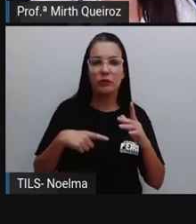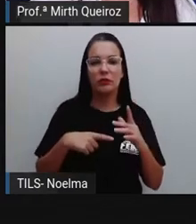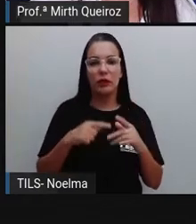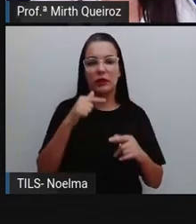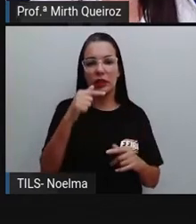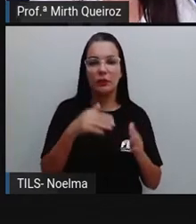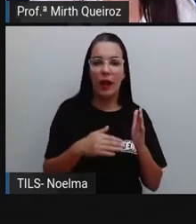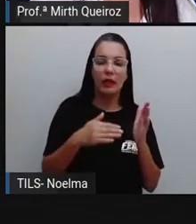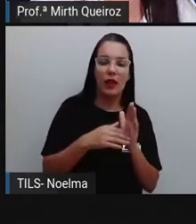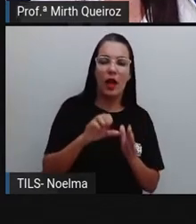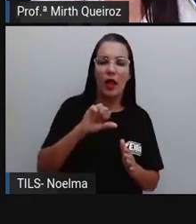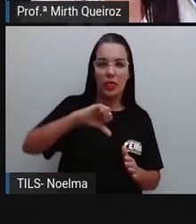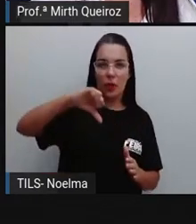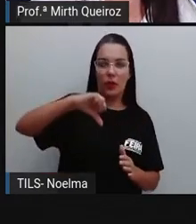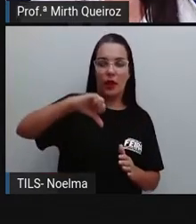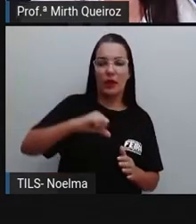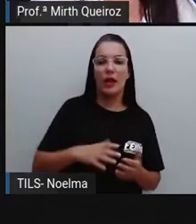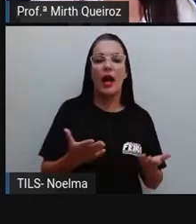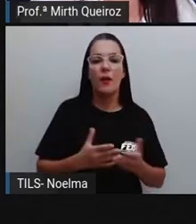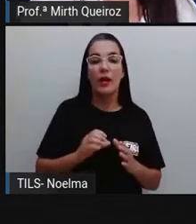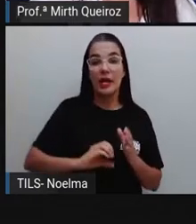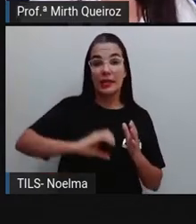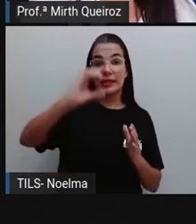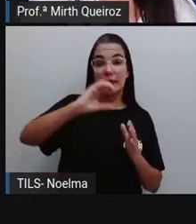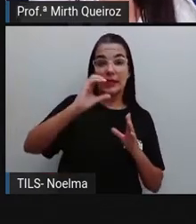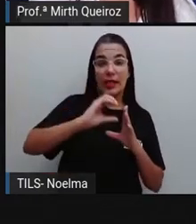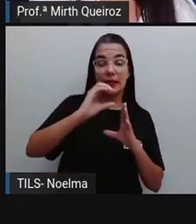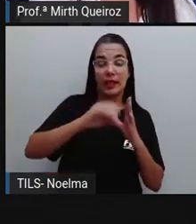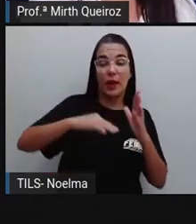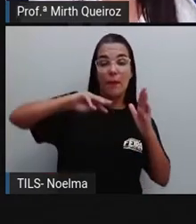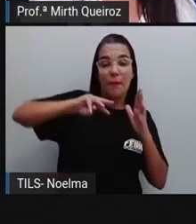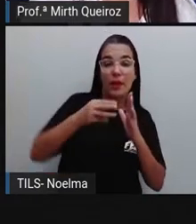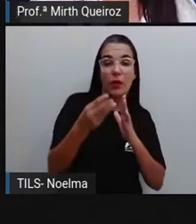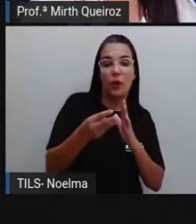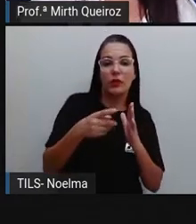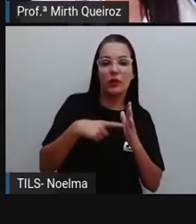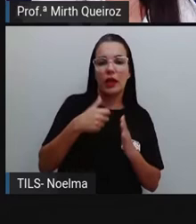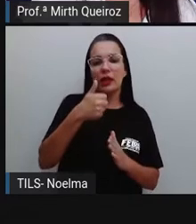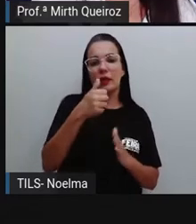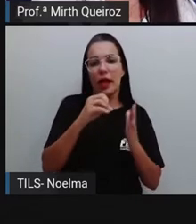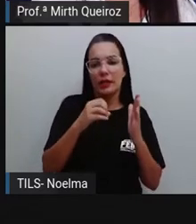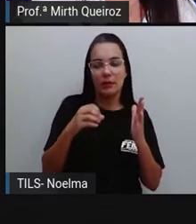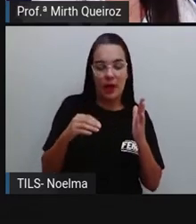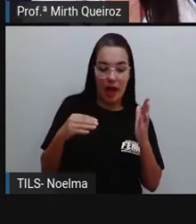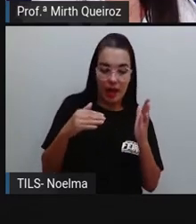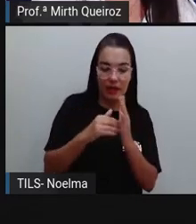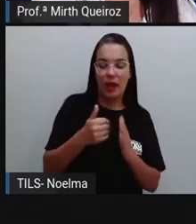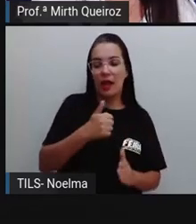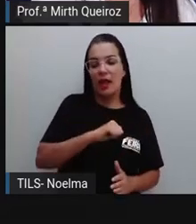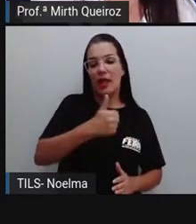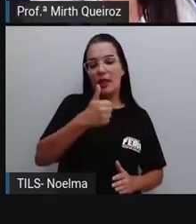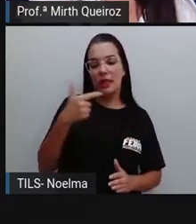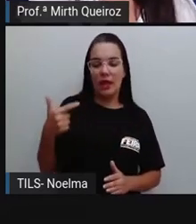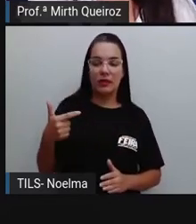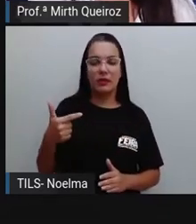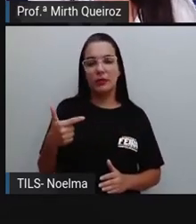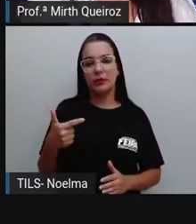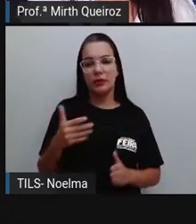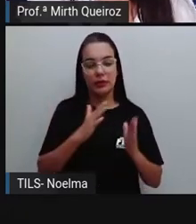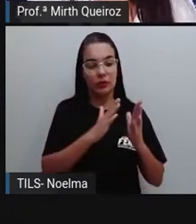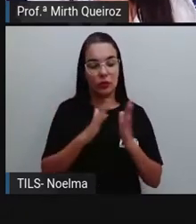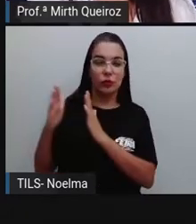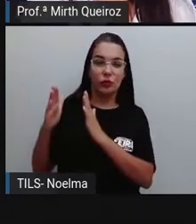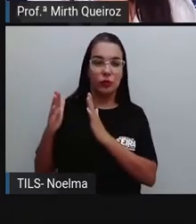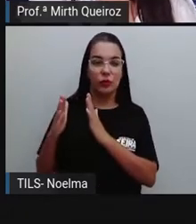a nona ordem. E na classe das centenas de milhões, nós vamos ter da décima ordem até